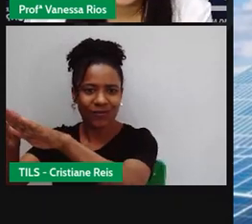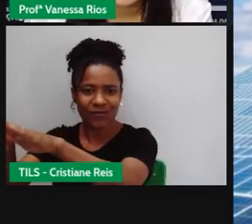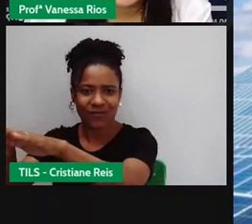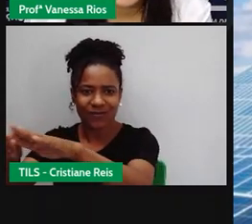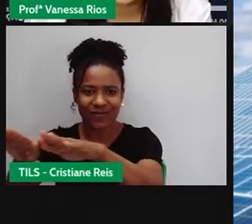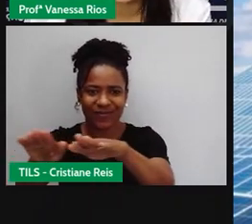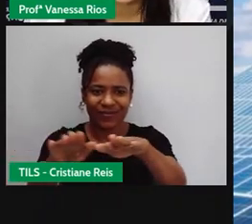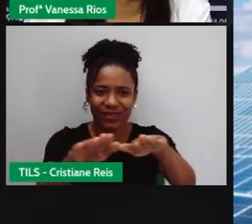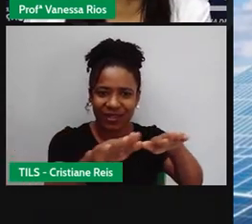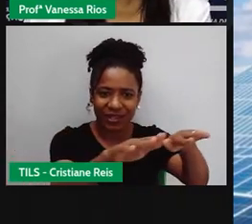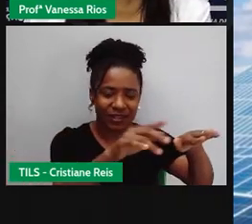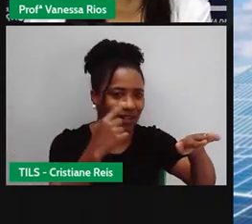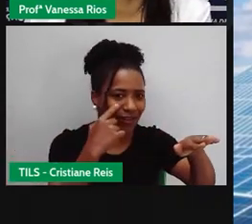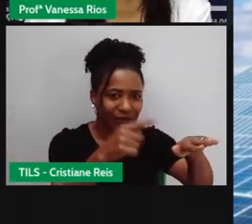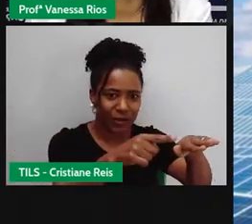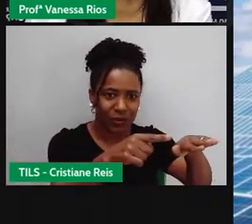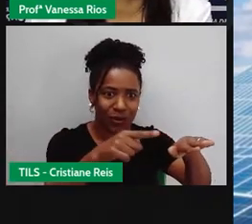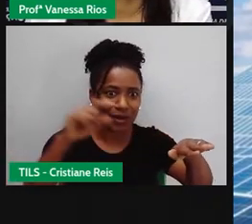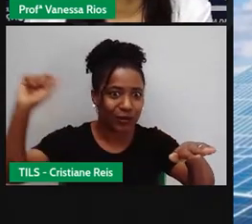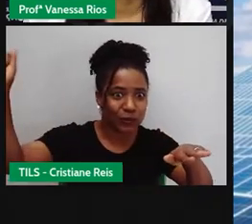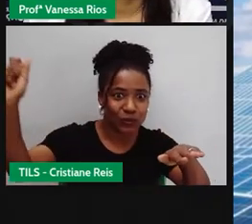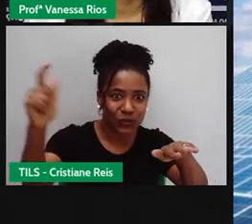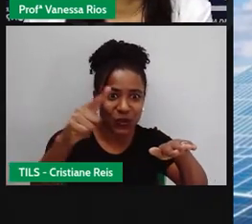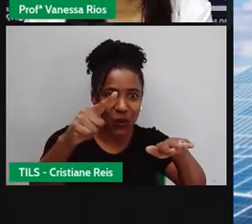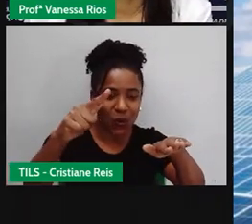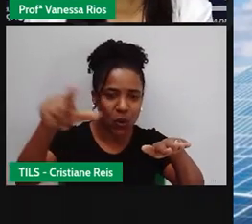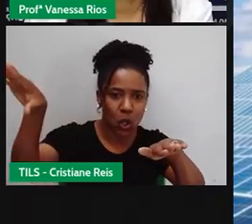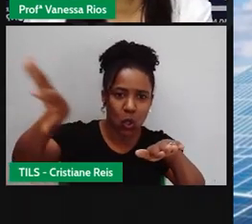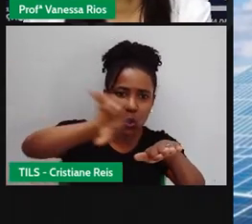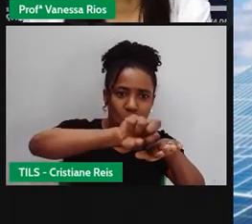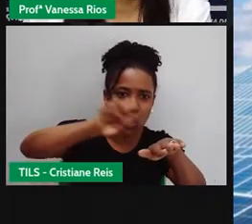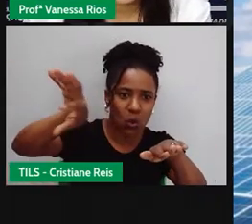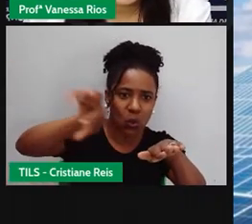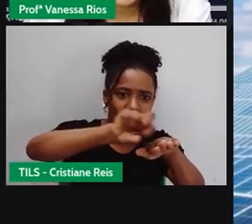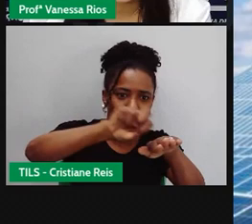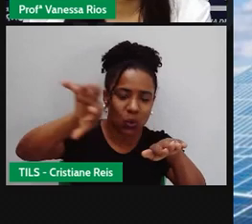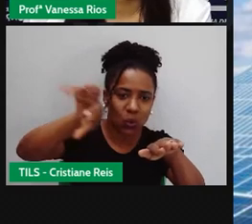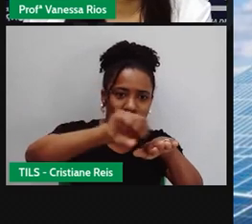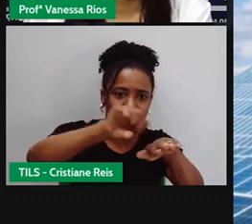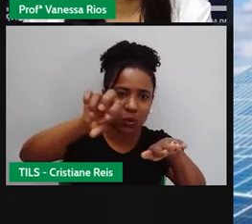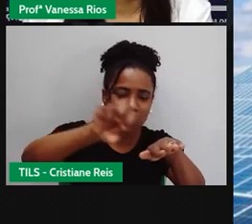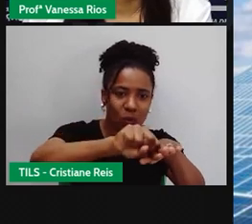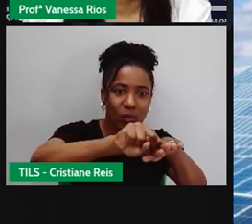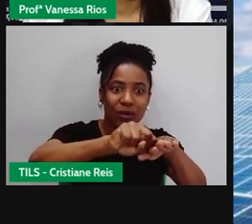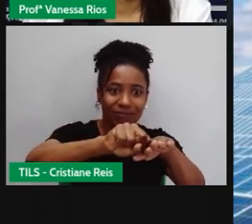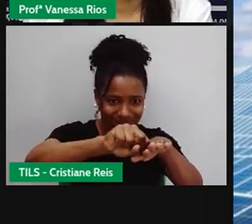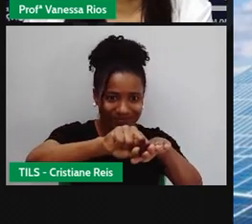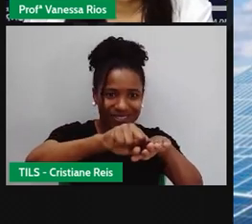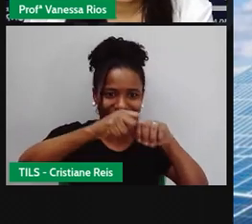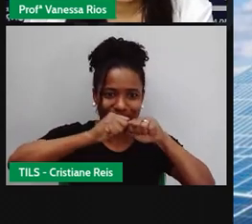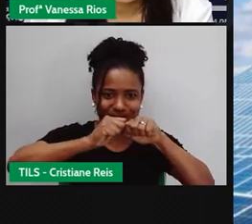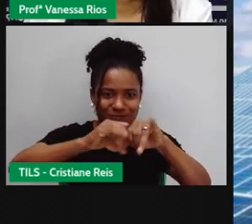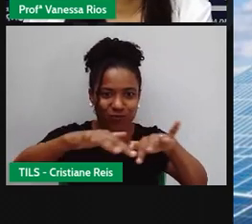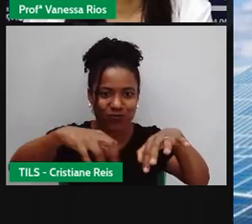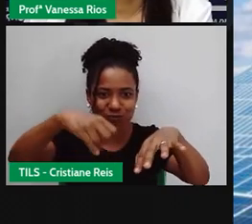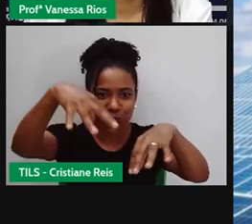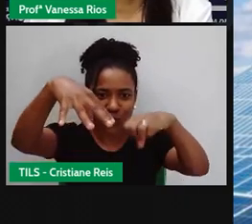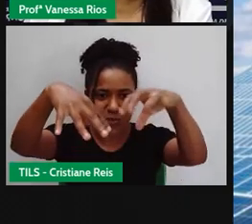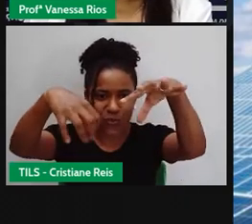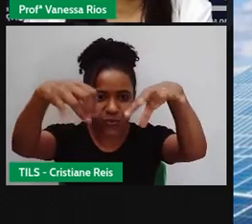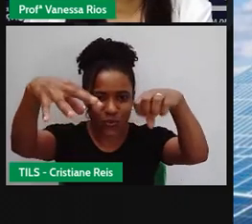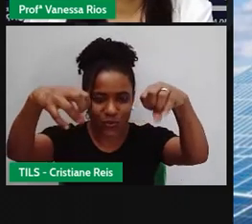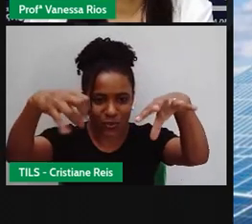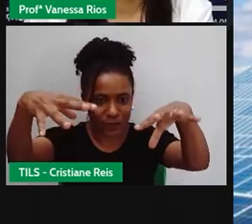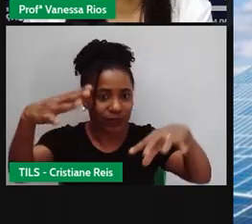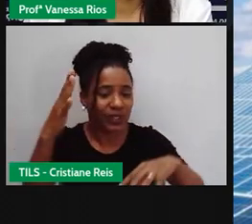a oportunidade, né? De visualizar esse tipo de placa. Já sabiam que esse tipo de